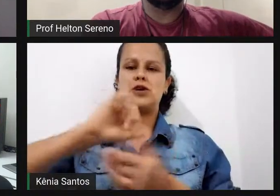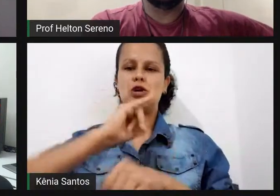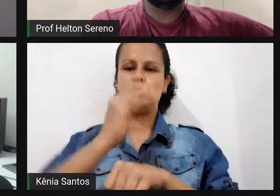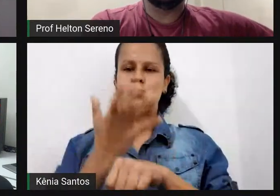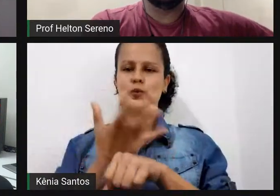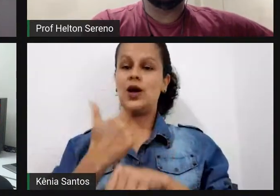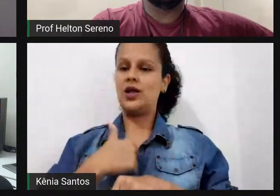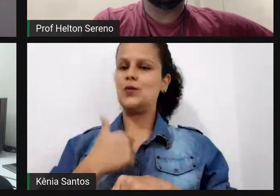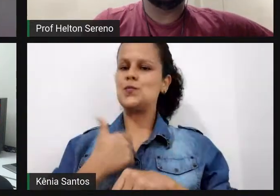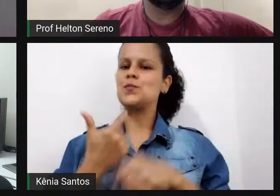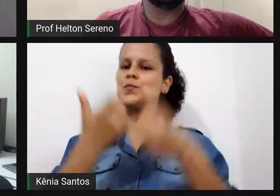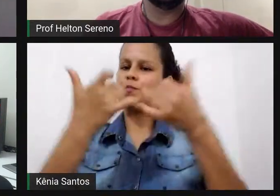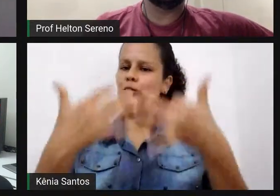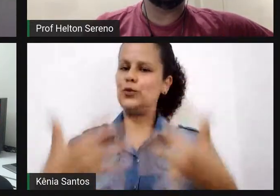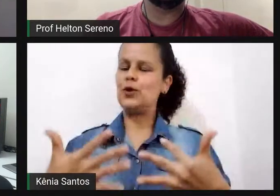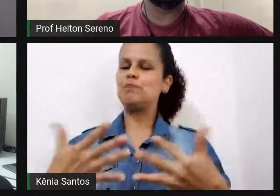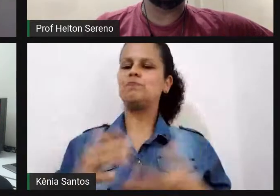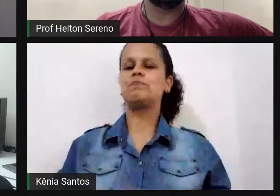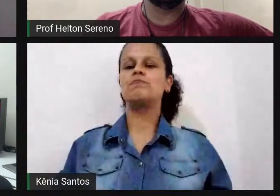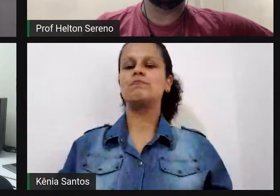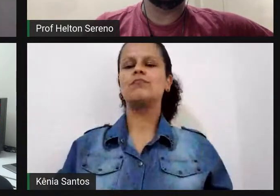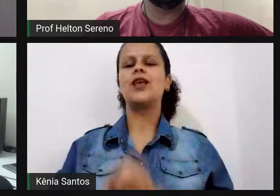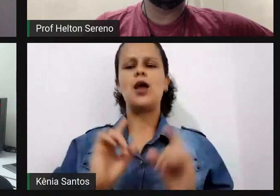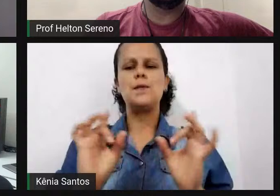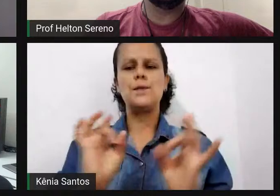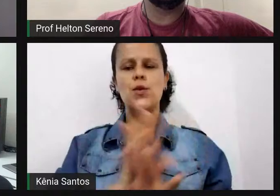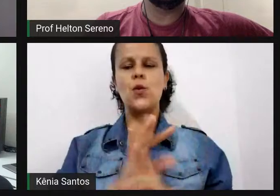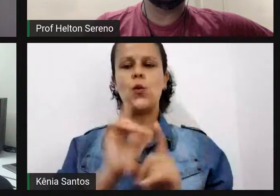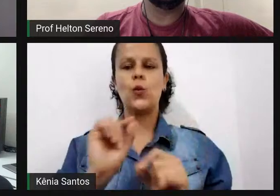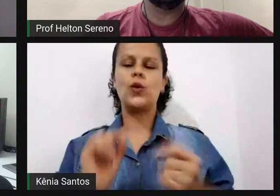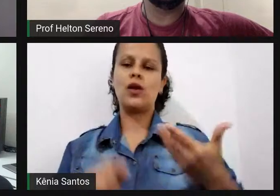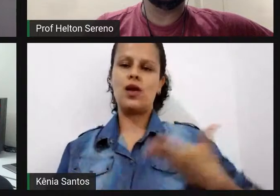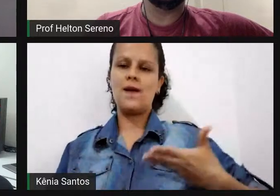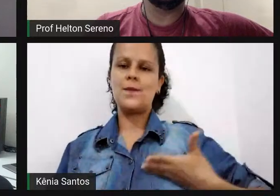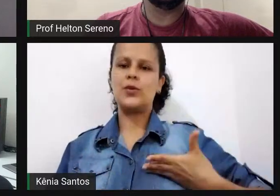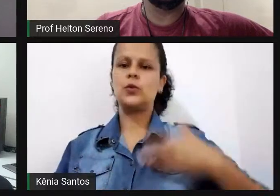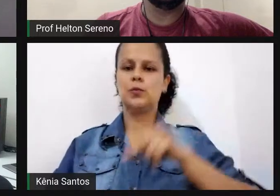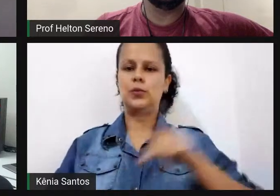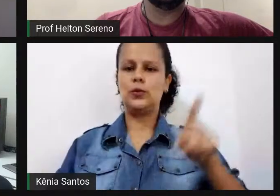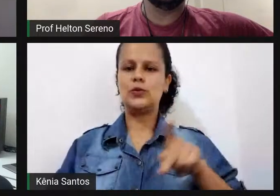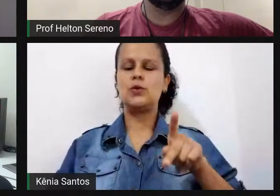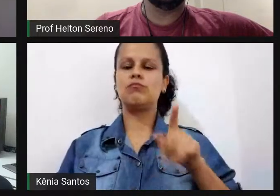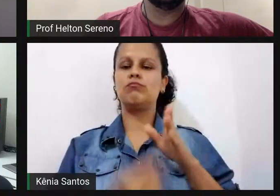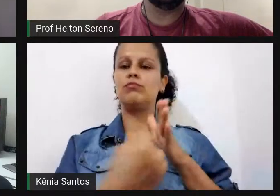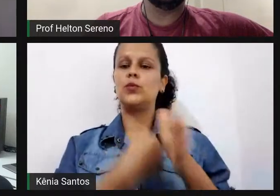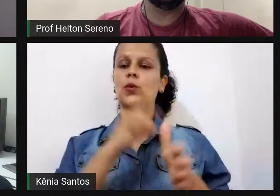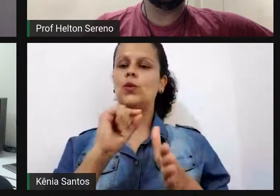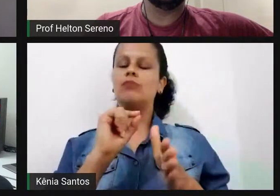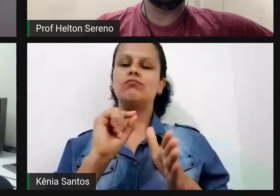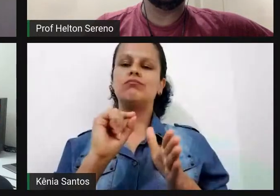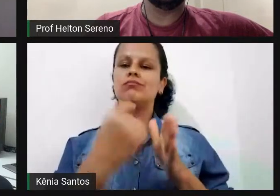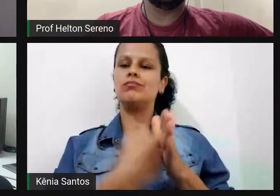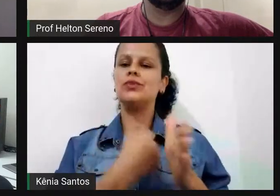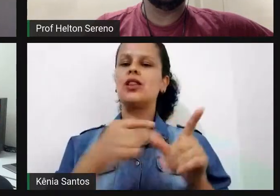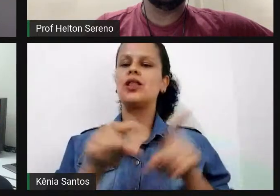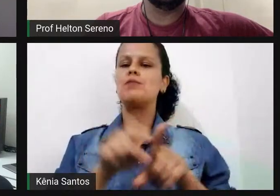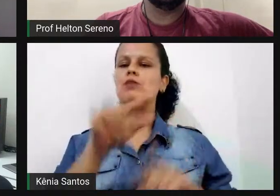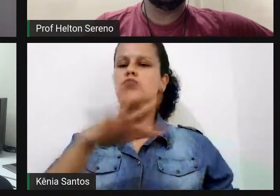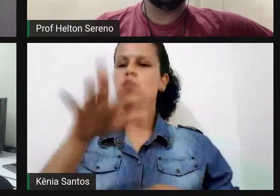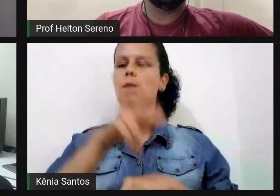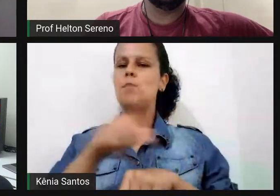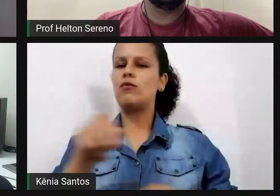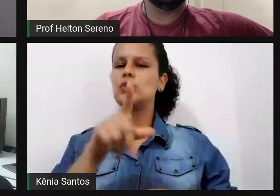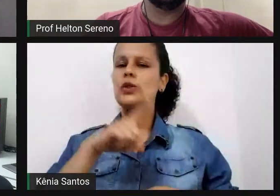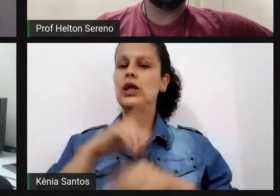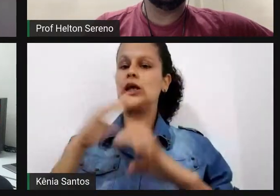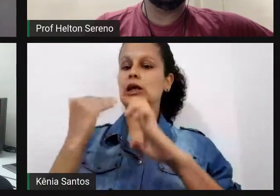E logo depois disso, um colega nosso, um docente lá do campus, ele enviou um e-mail para todos os professores com o